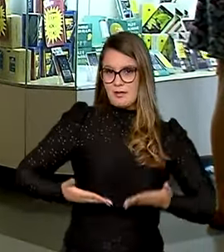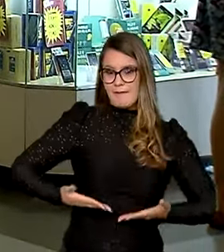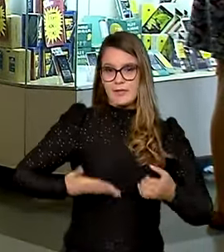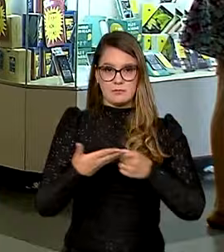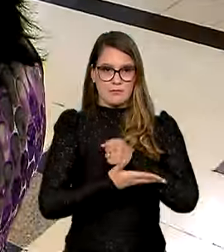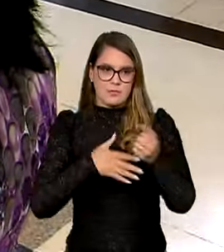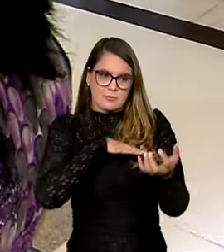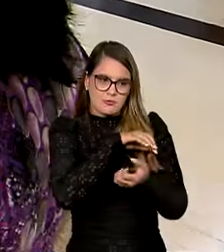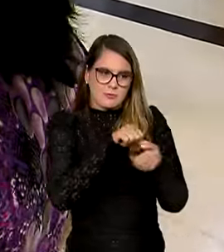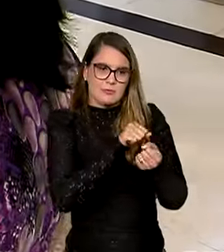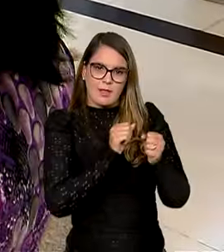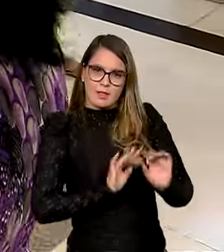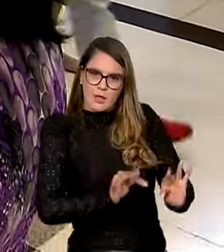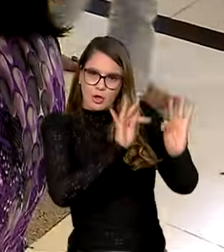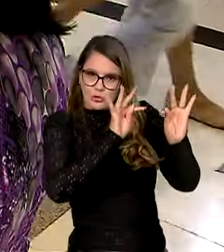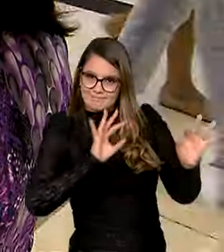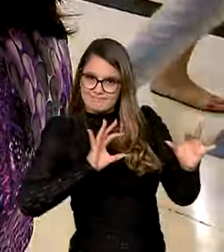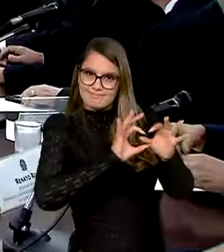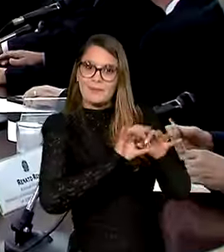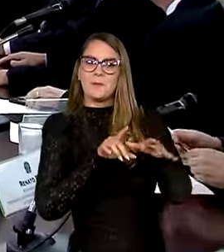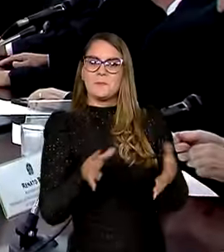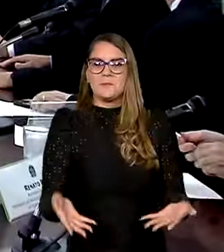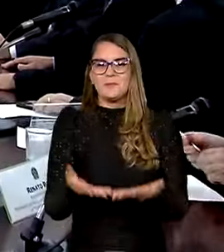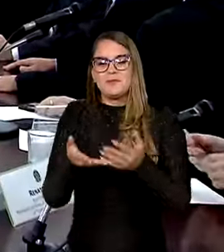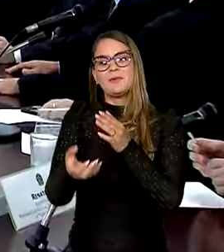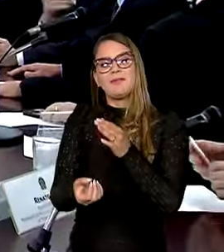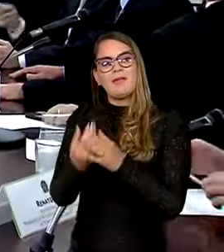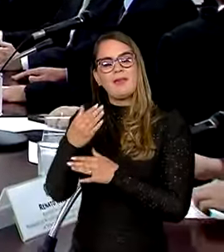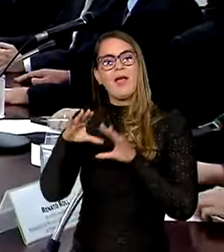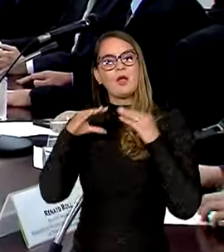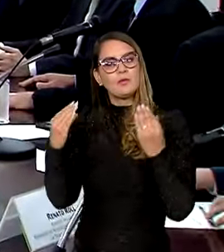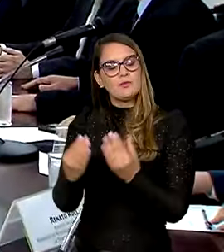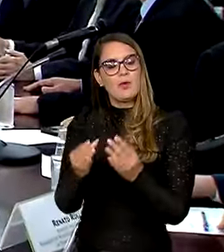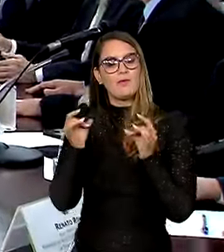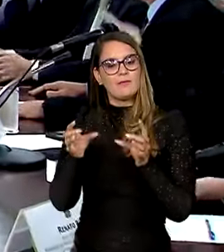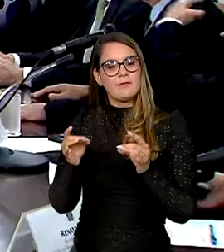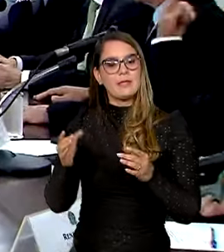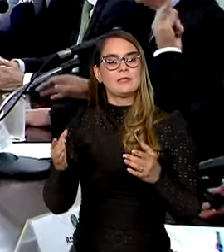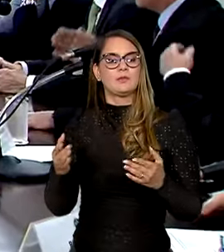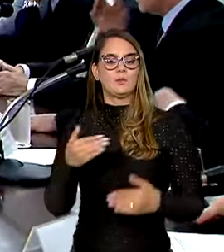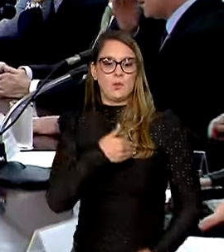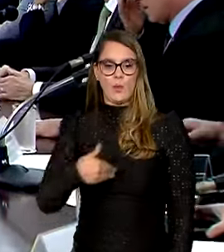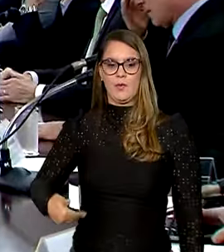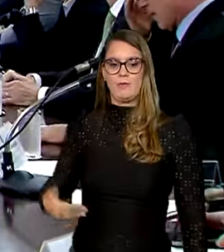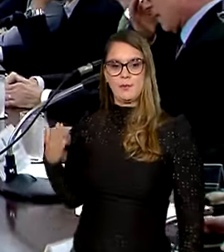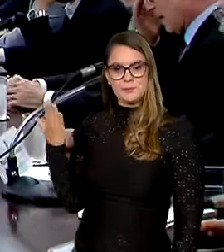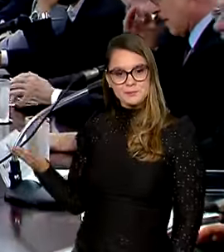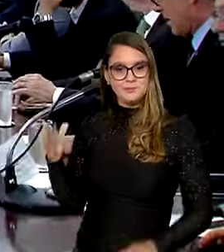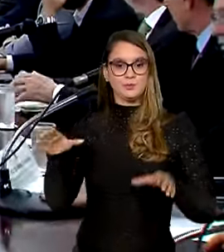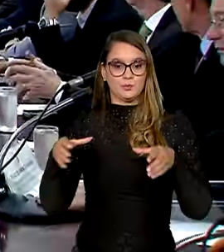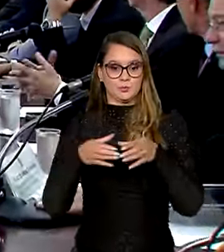bases sustentáveis e tecnológicas é o que motivou a criação do Fórum de Comércio e Serviços pelo governo. O